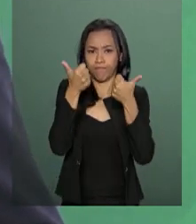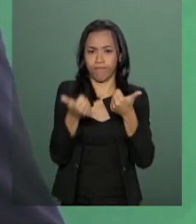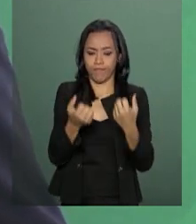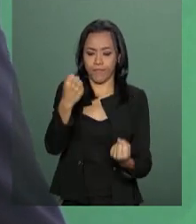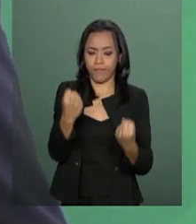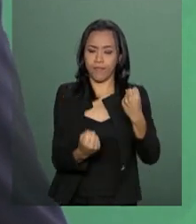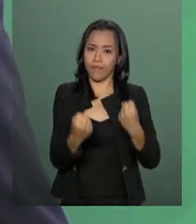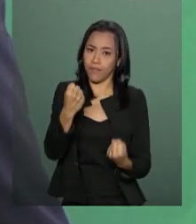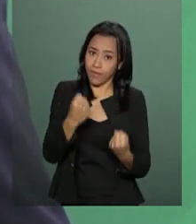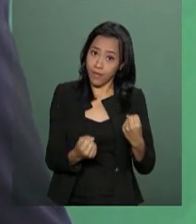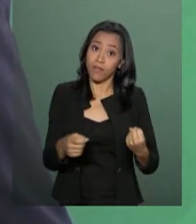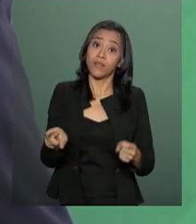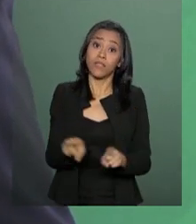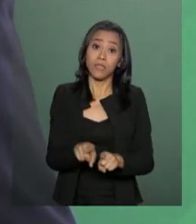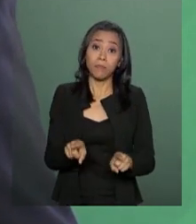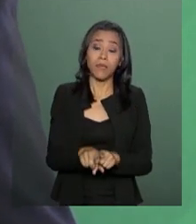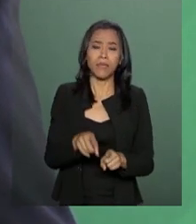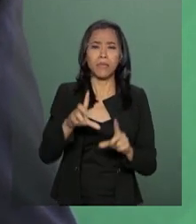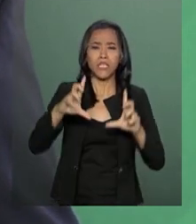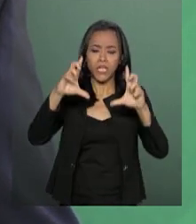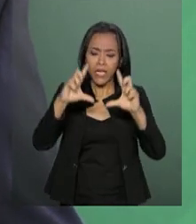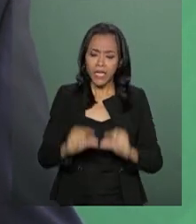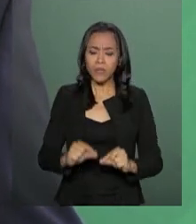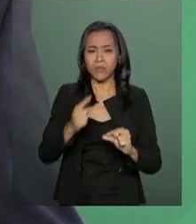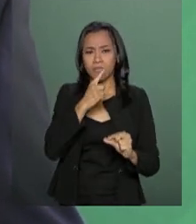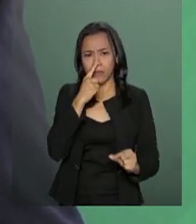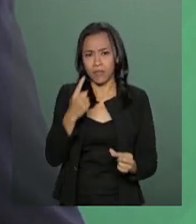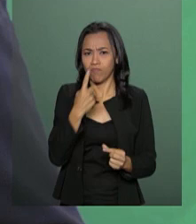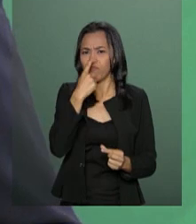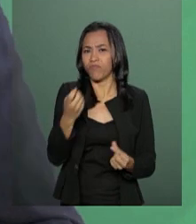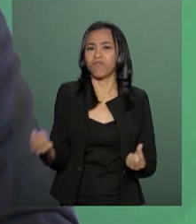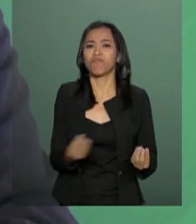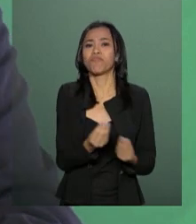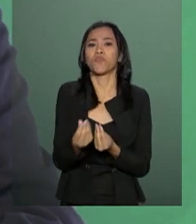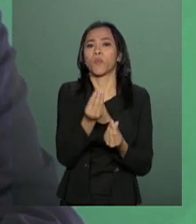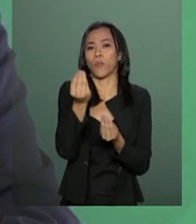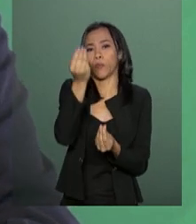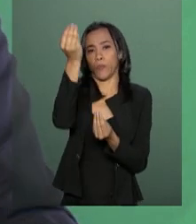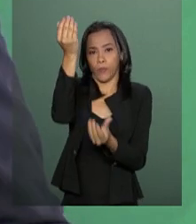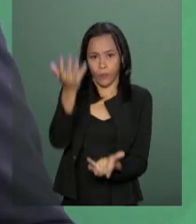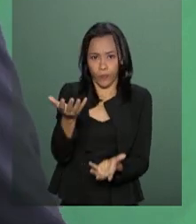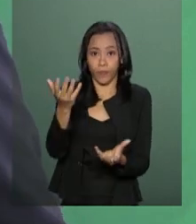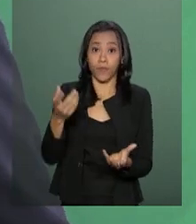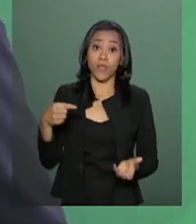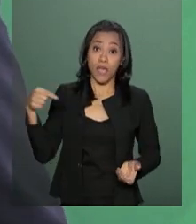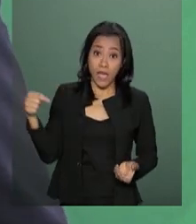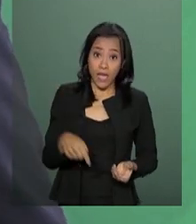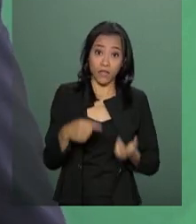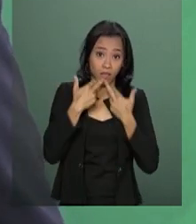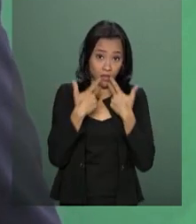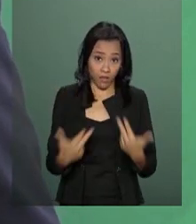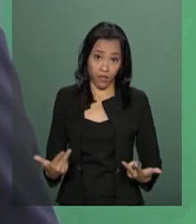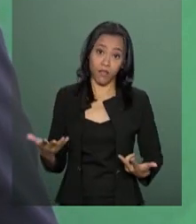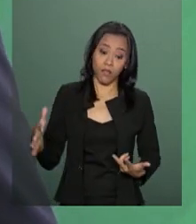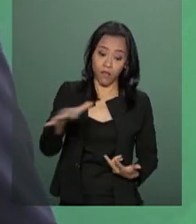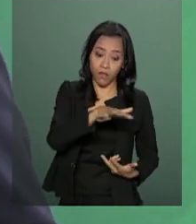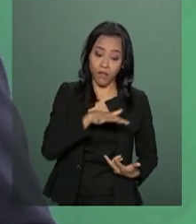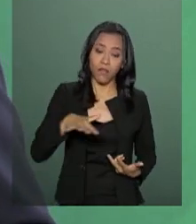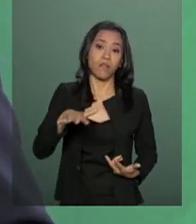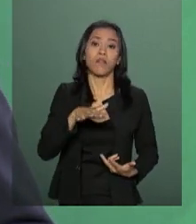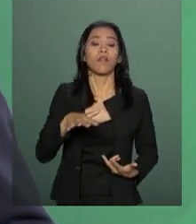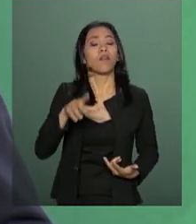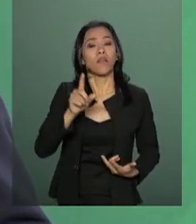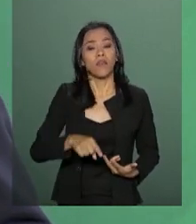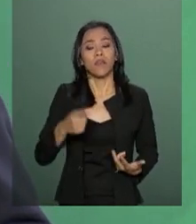baixíssimos níveis de evisão de gases poluentes. Inovações como essa, que tornam nossos veículos mais